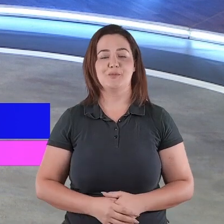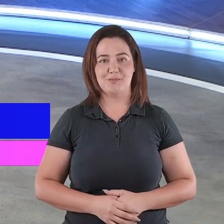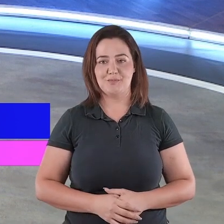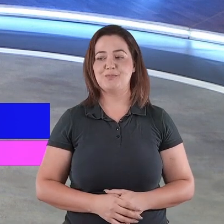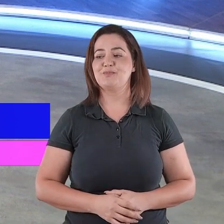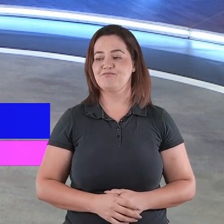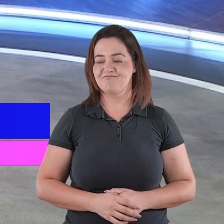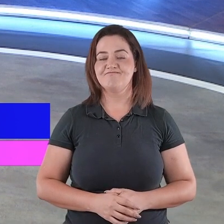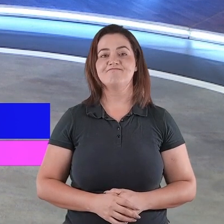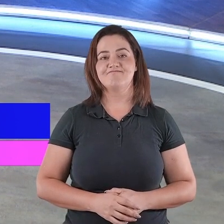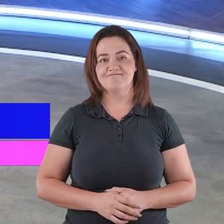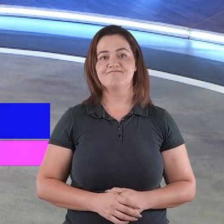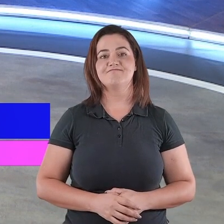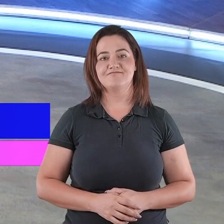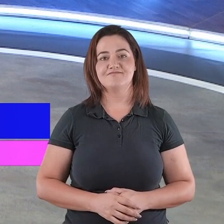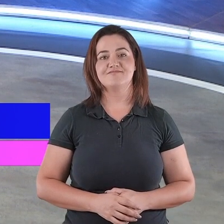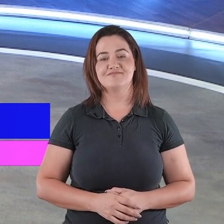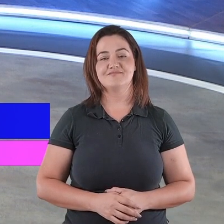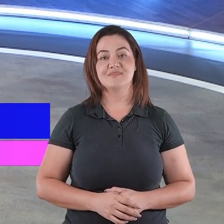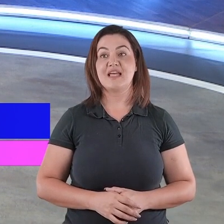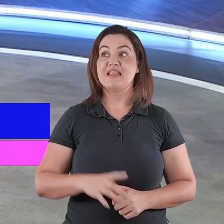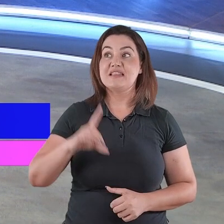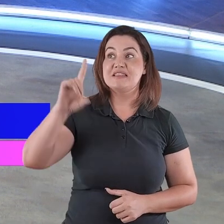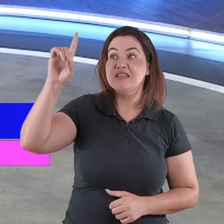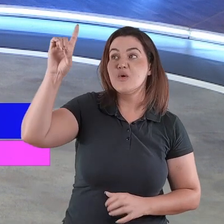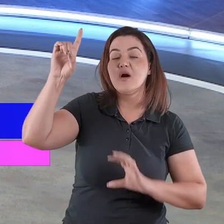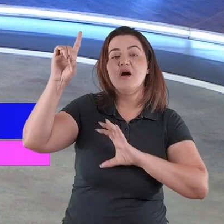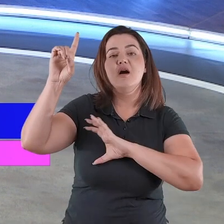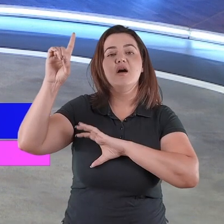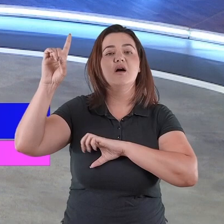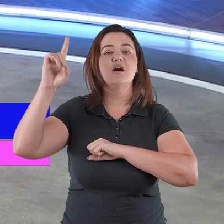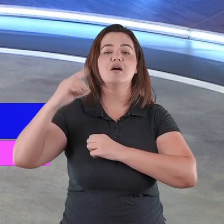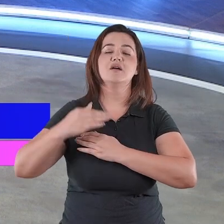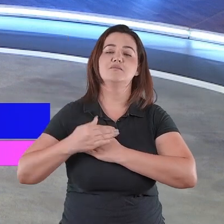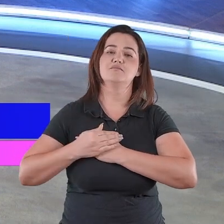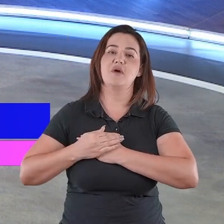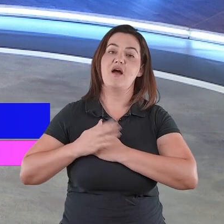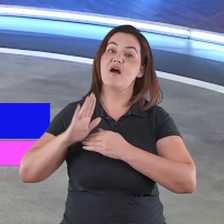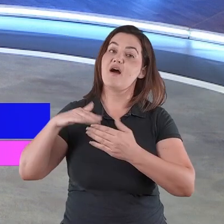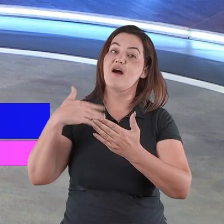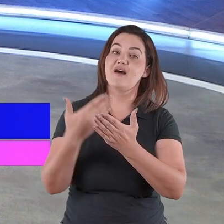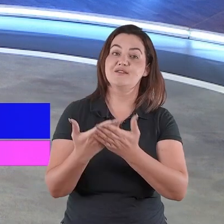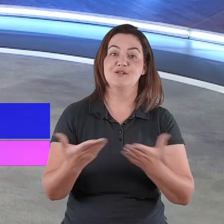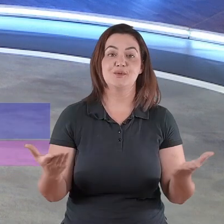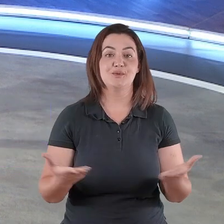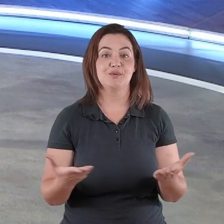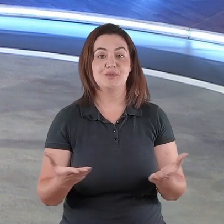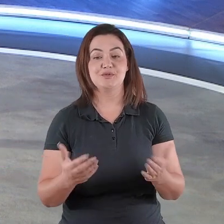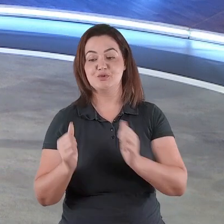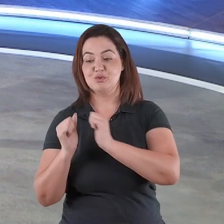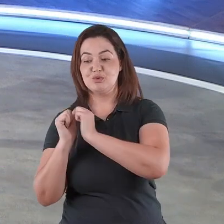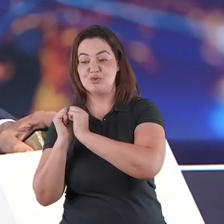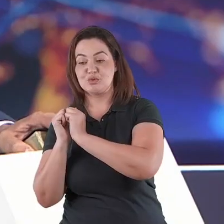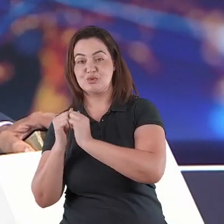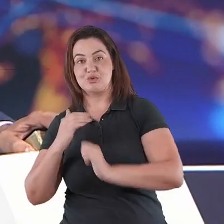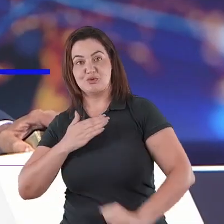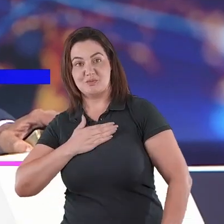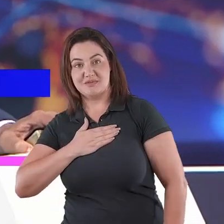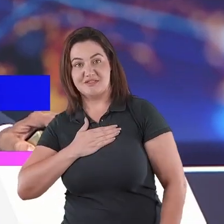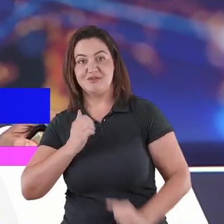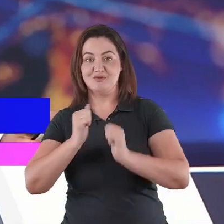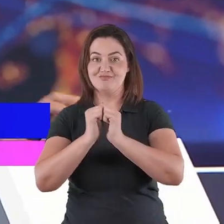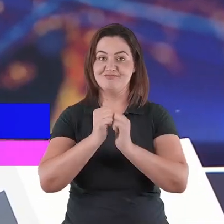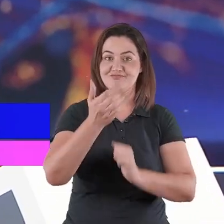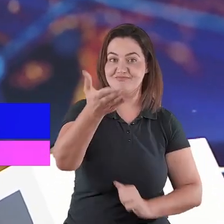que simplesmente nos deixou, porque ele continua do meu lado e do seu lado, ele